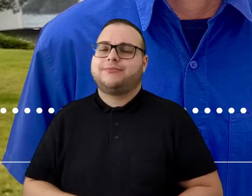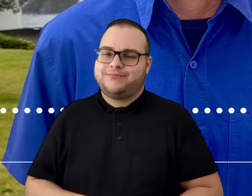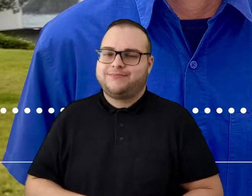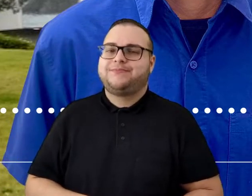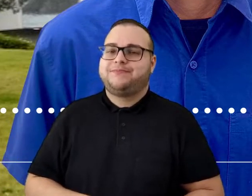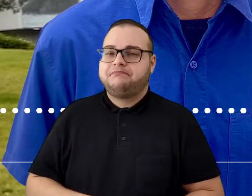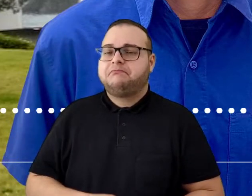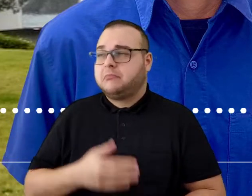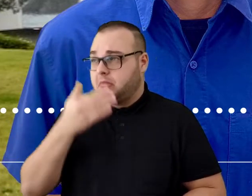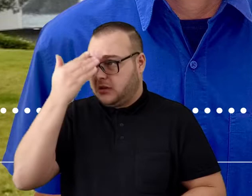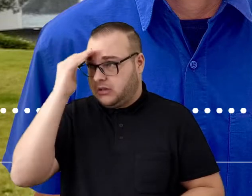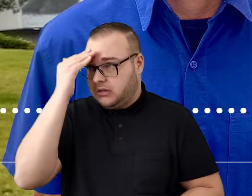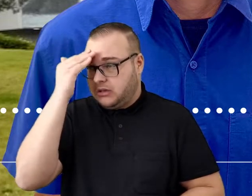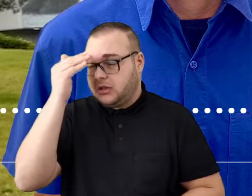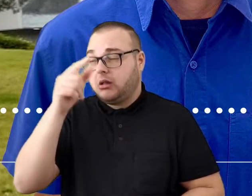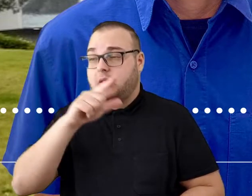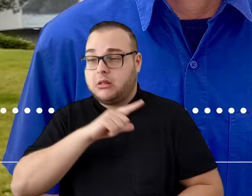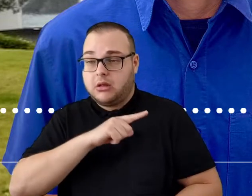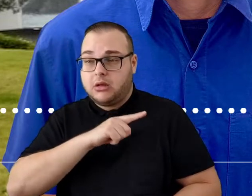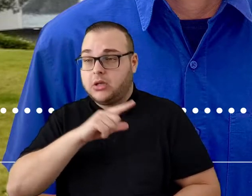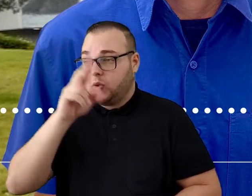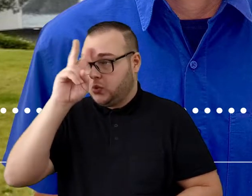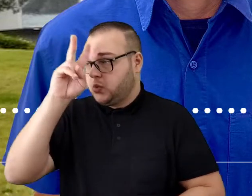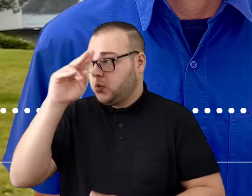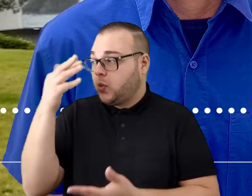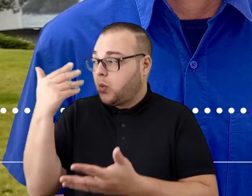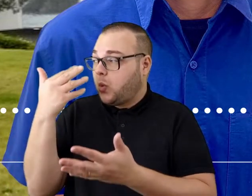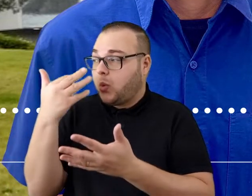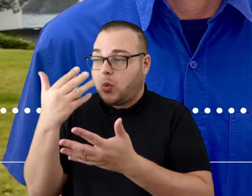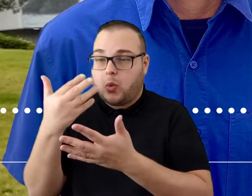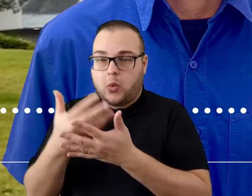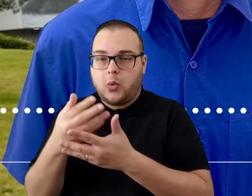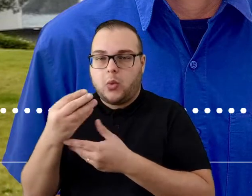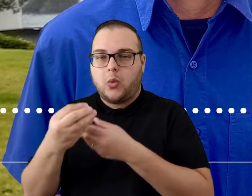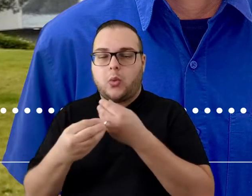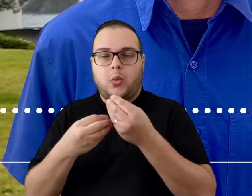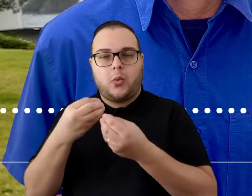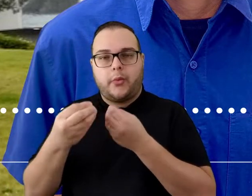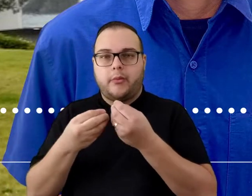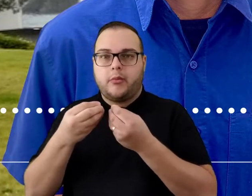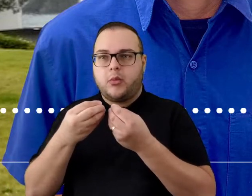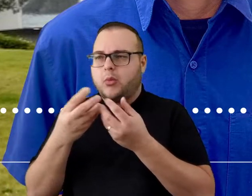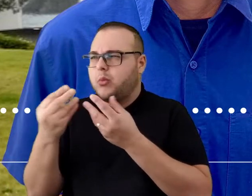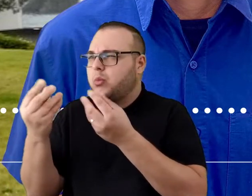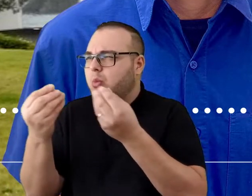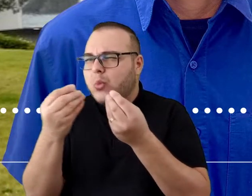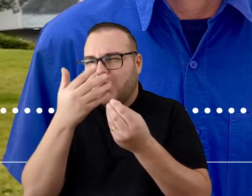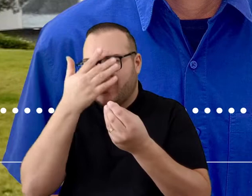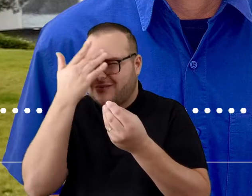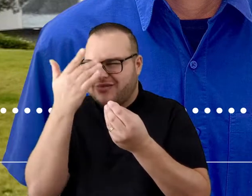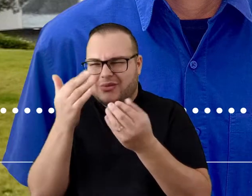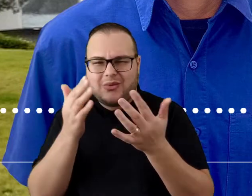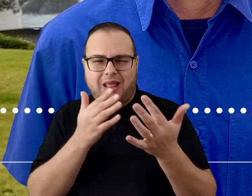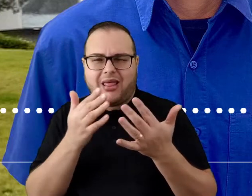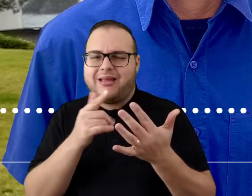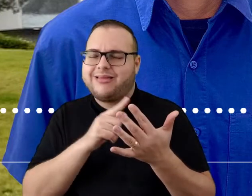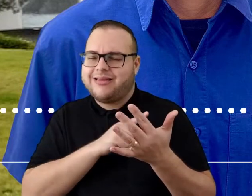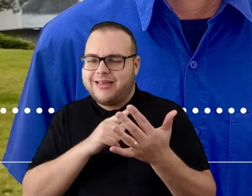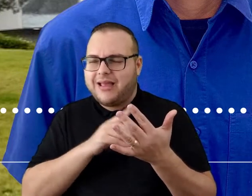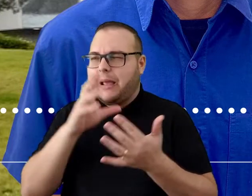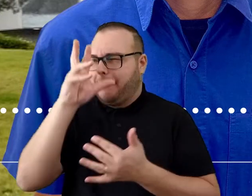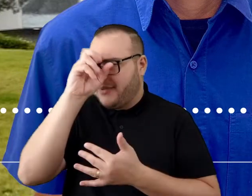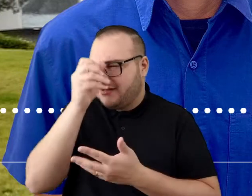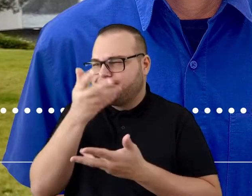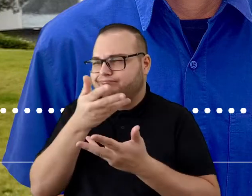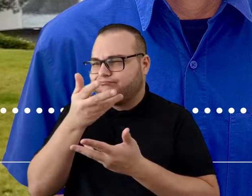E entender que a empresa tem uma história e que essa história envolve muitas pessoas. Isso. Jati, você queria